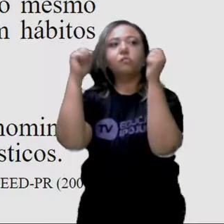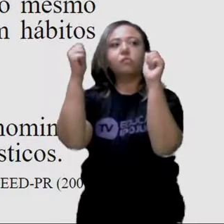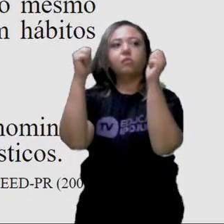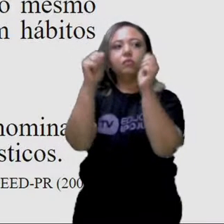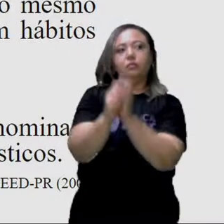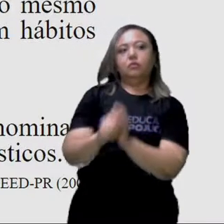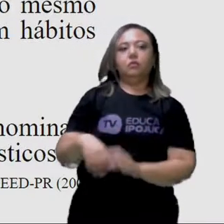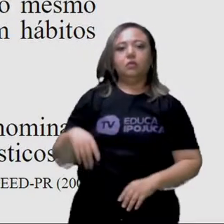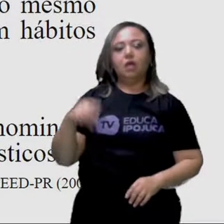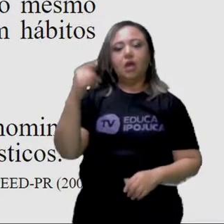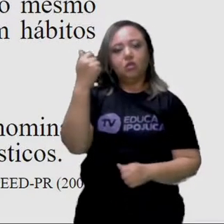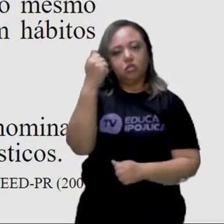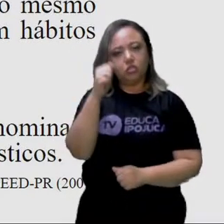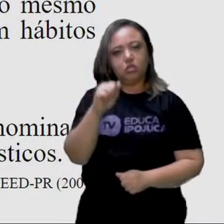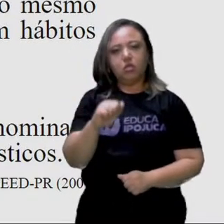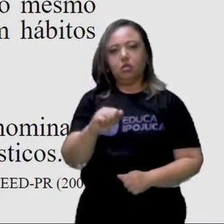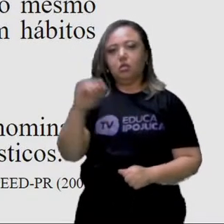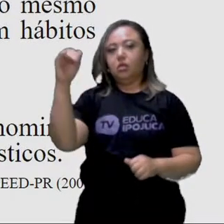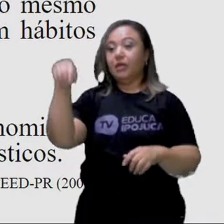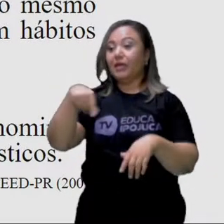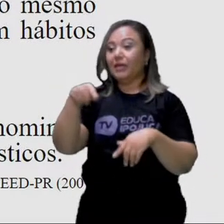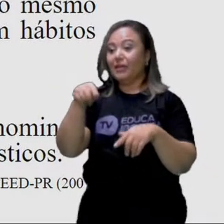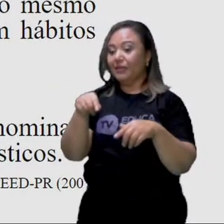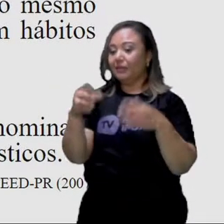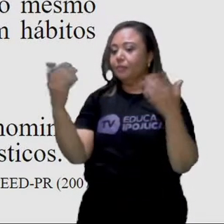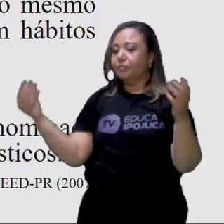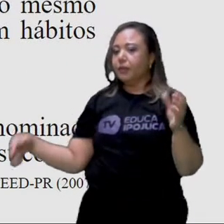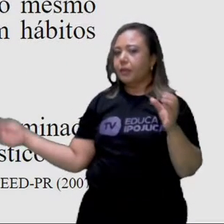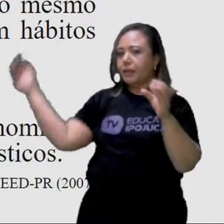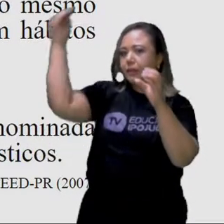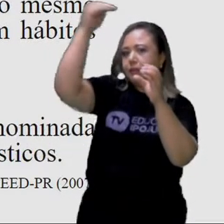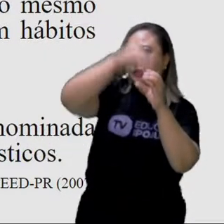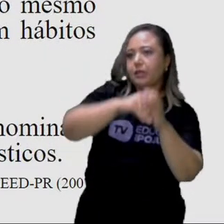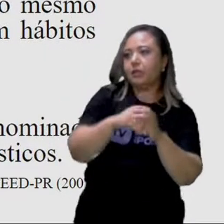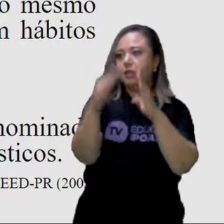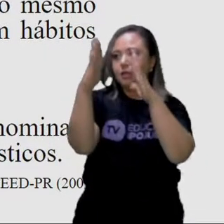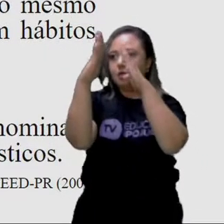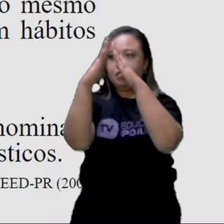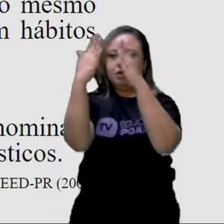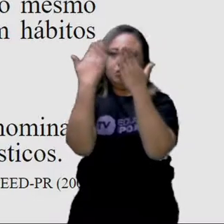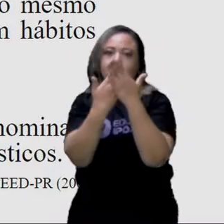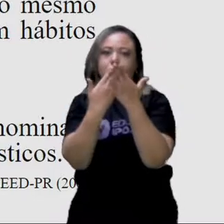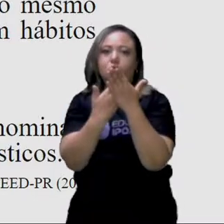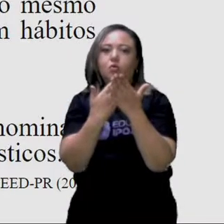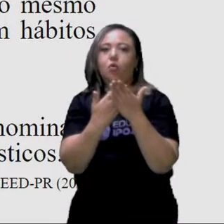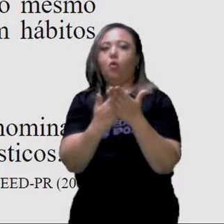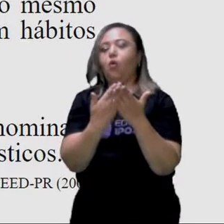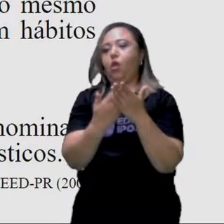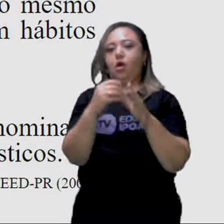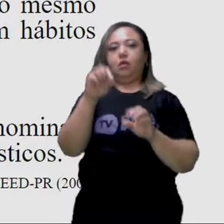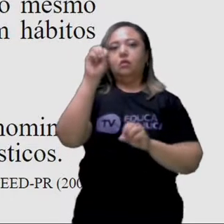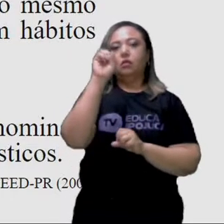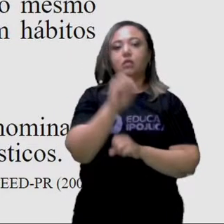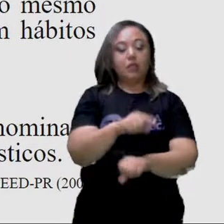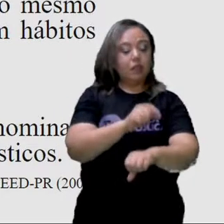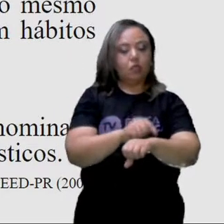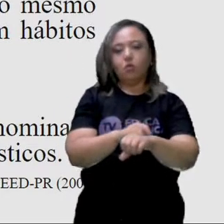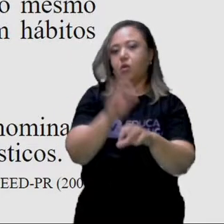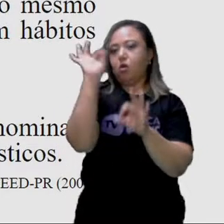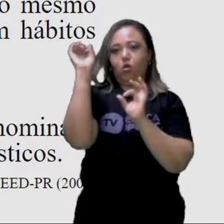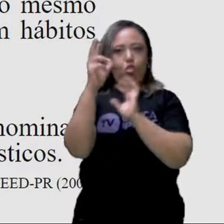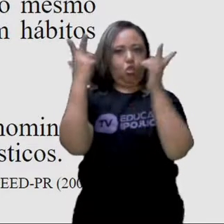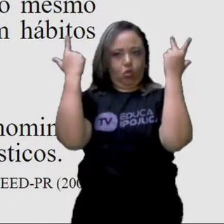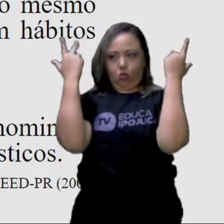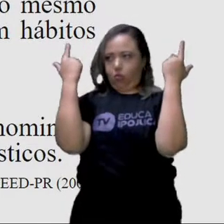tornava a ginástica um conteúdo escolar, a ser ministrado nas aulas dentro do horário normal